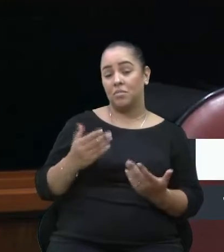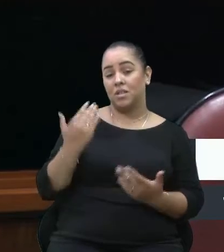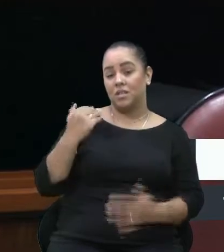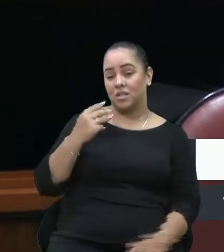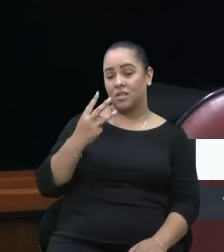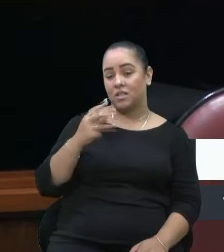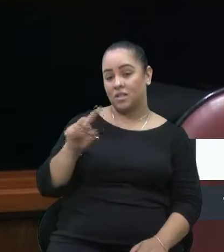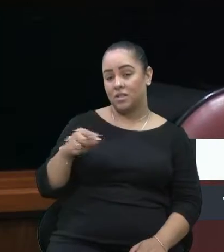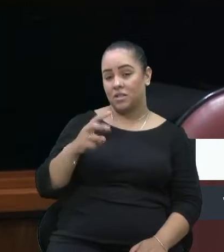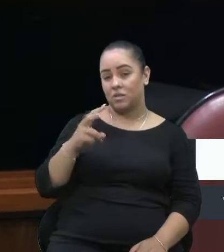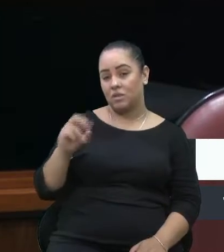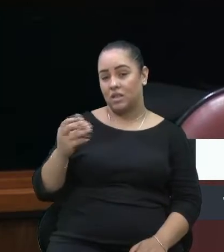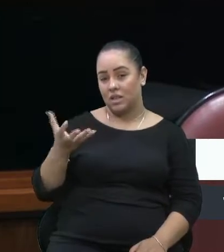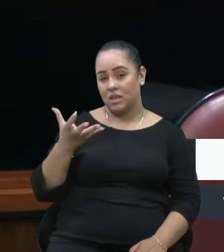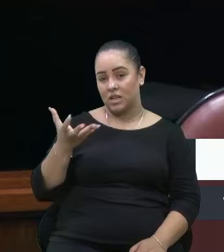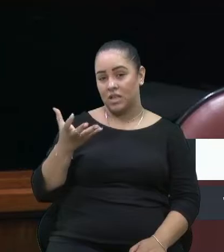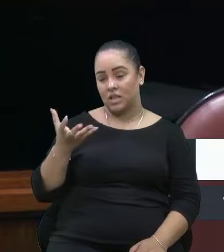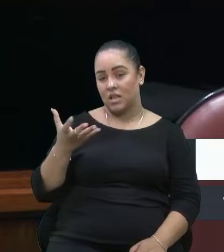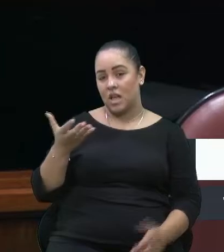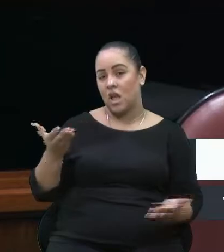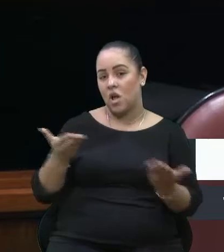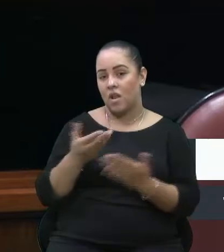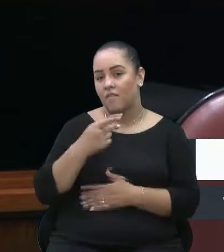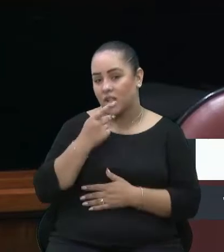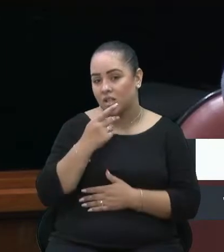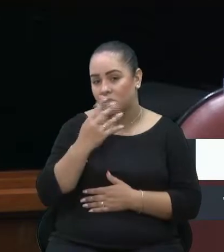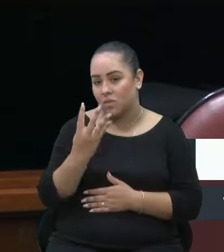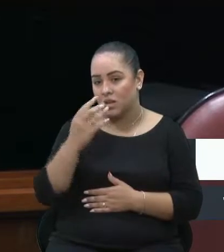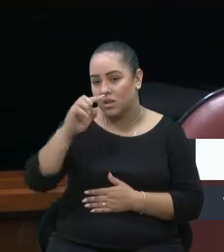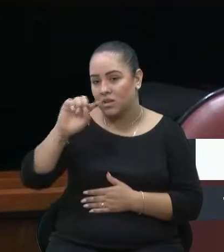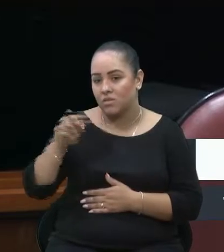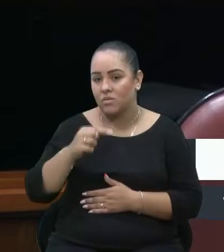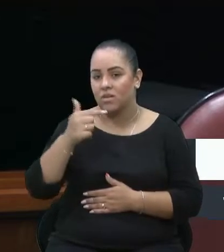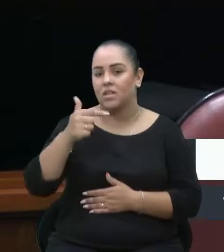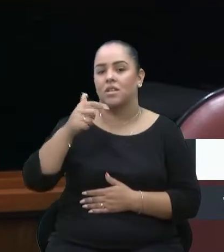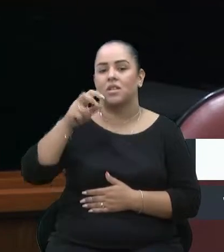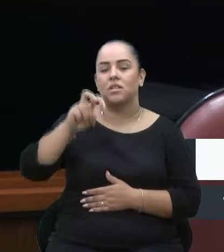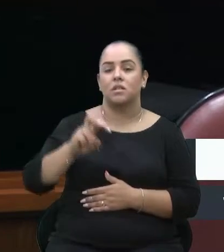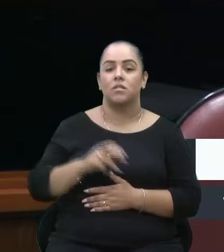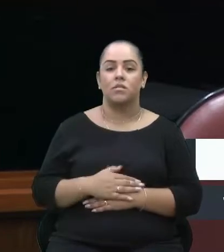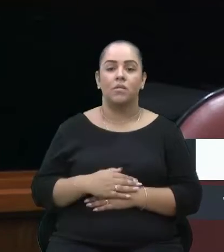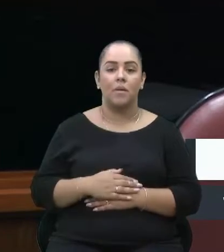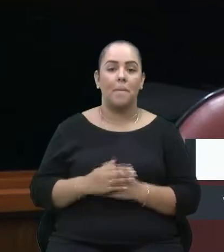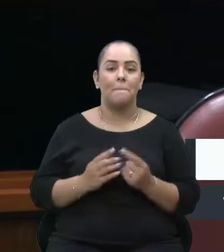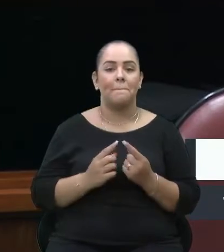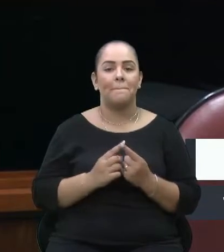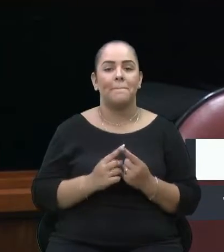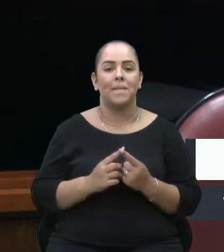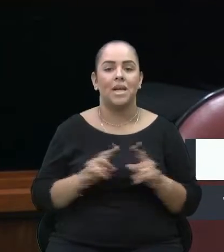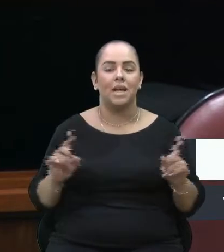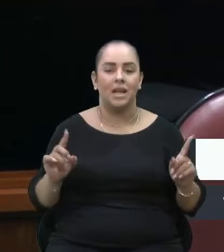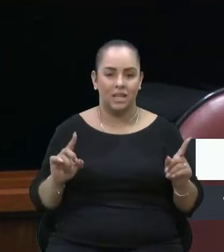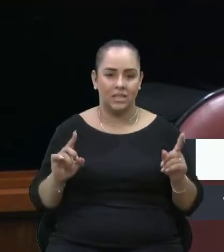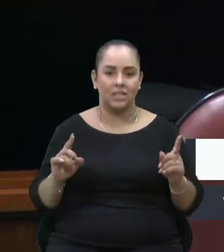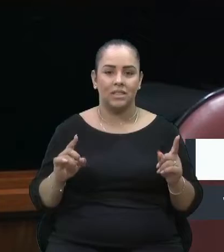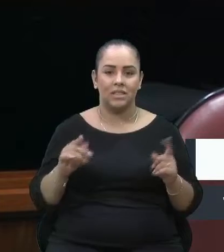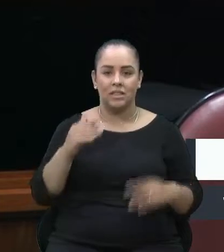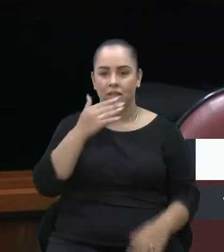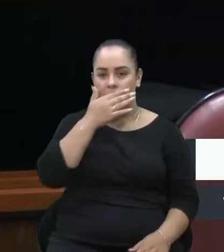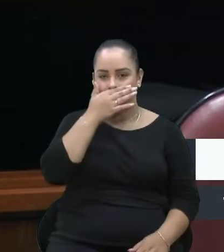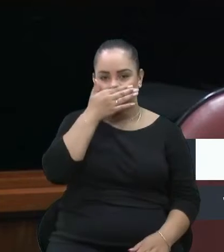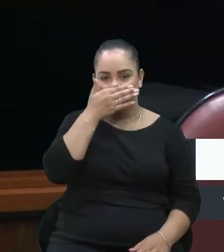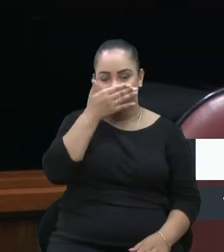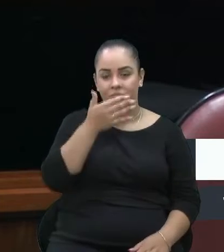passagem, estamos falando de R$,75, mas esse valor hoje vai para